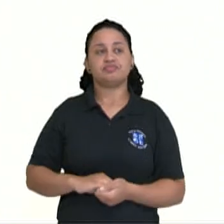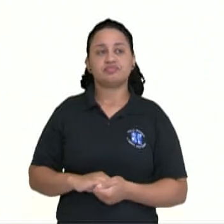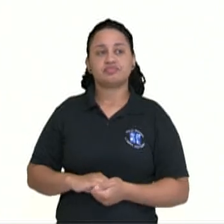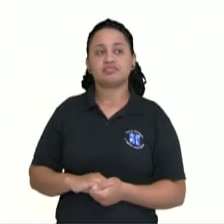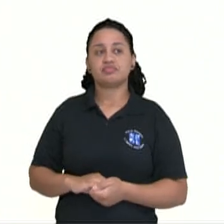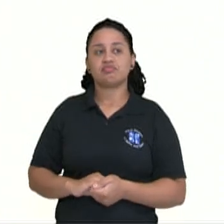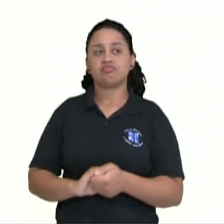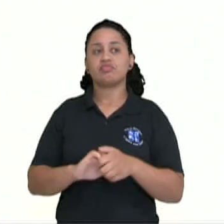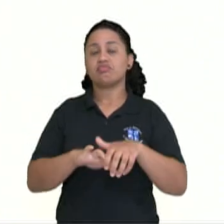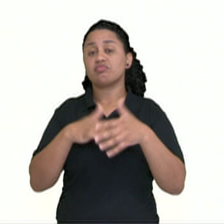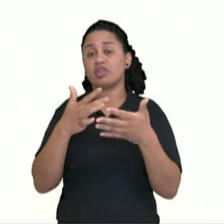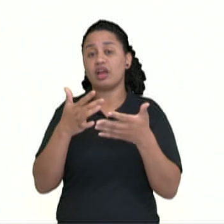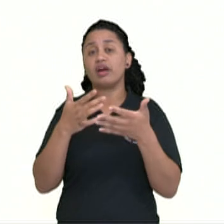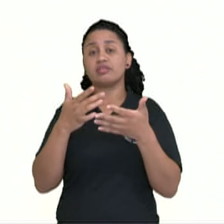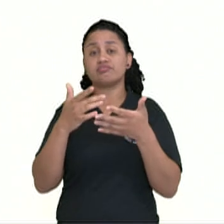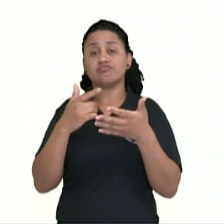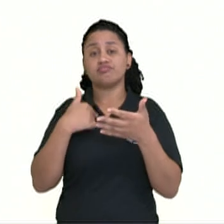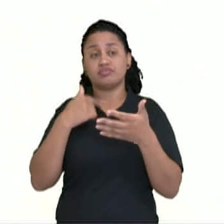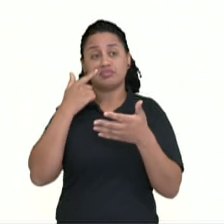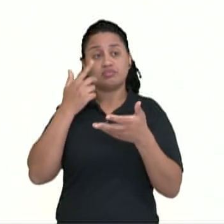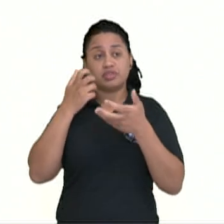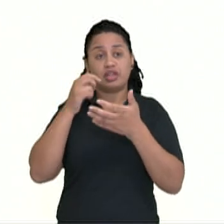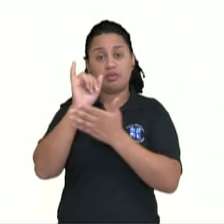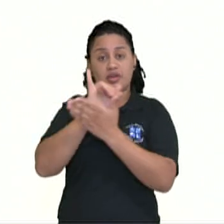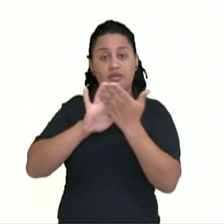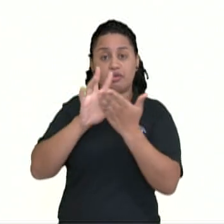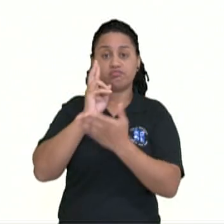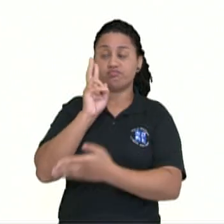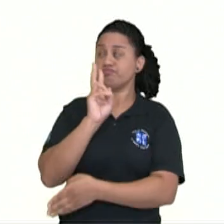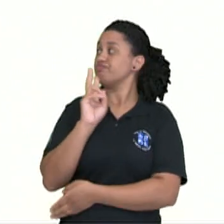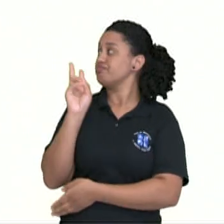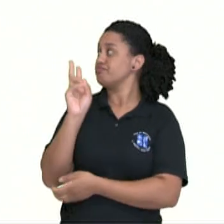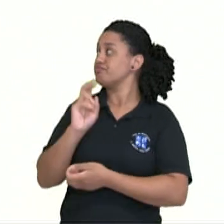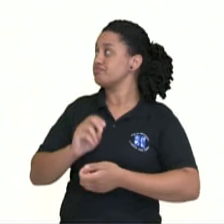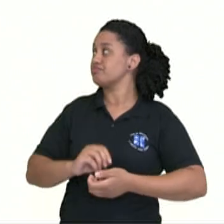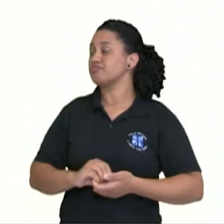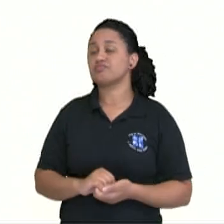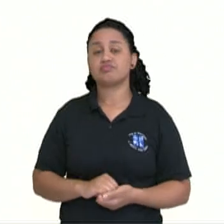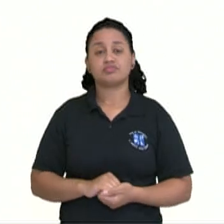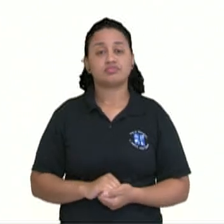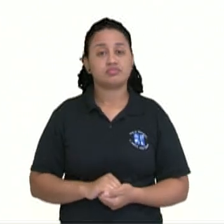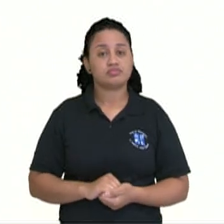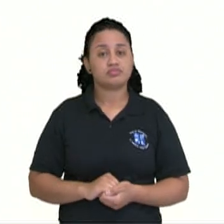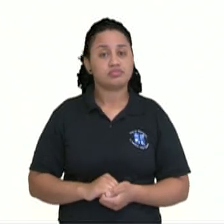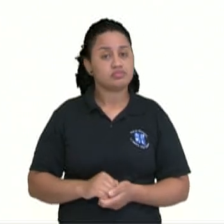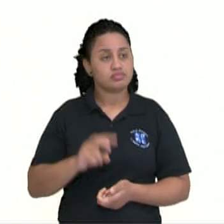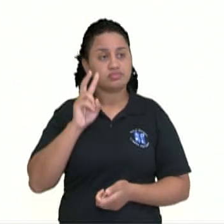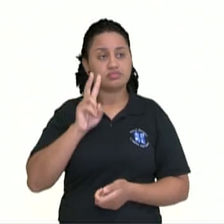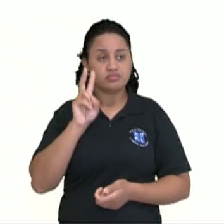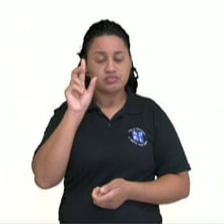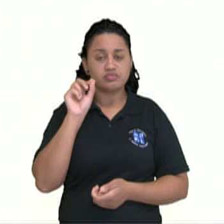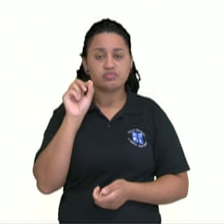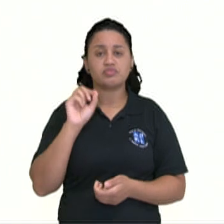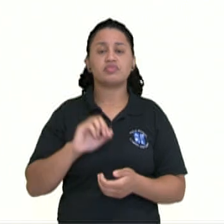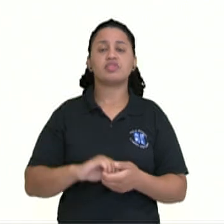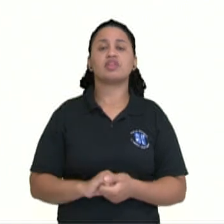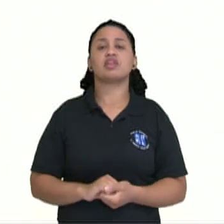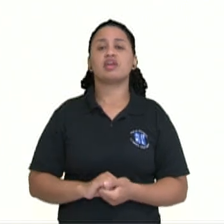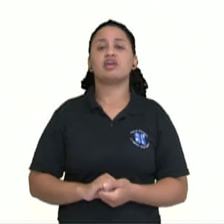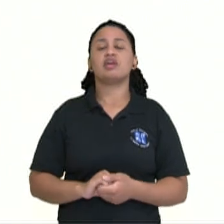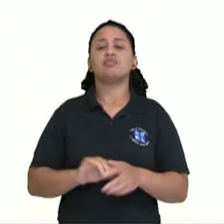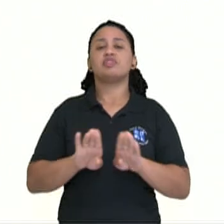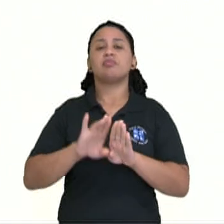amuleto, como a gente vê aqui, essa é a imagem dele. E camiabas, que são as